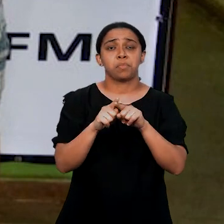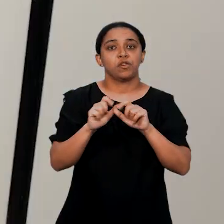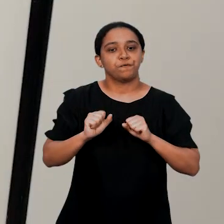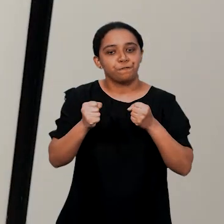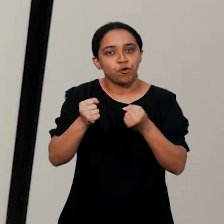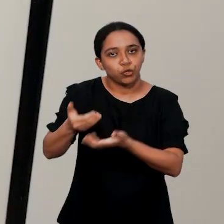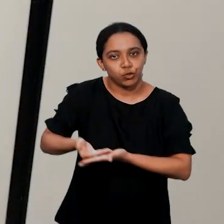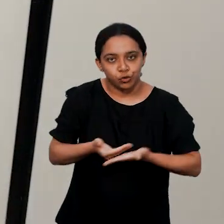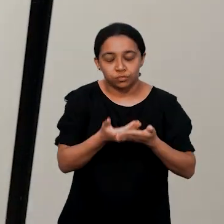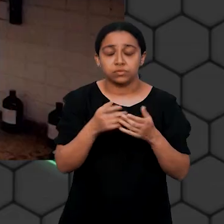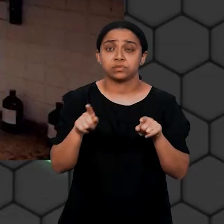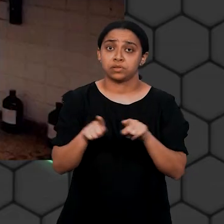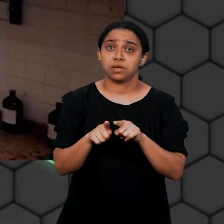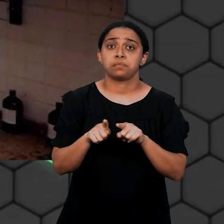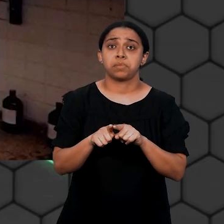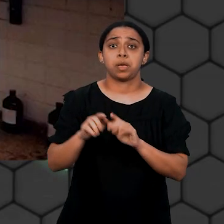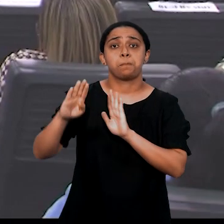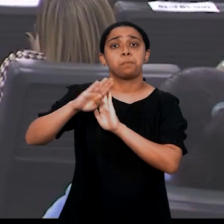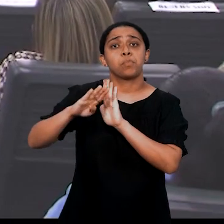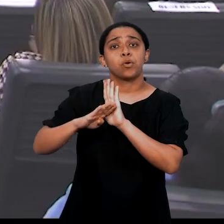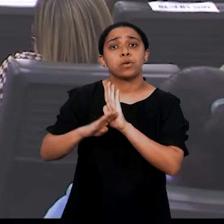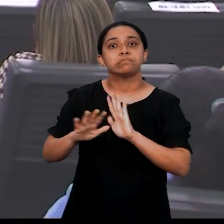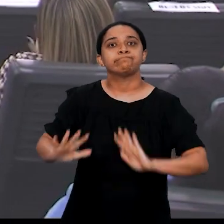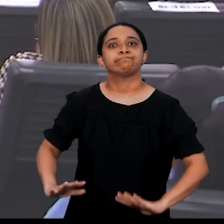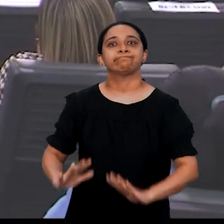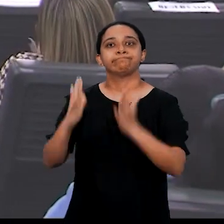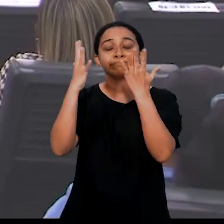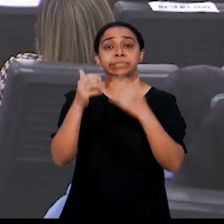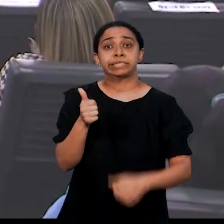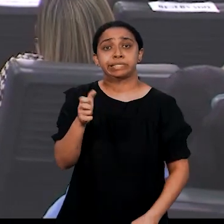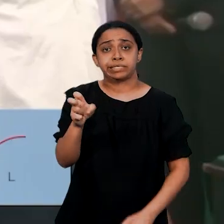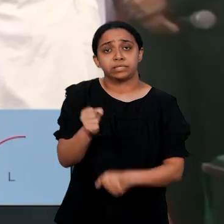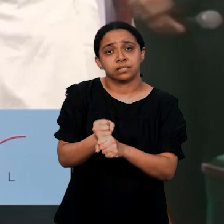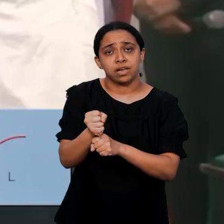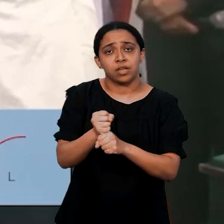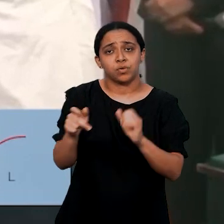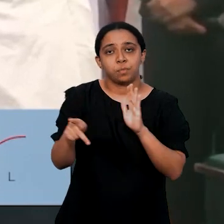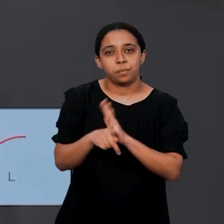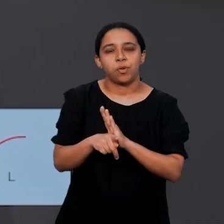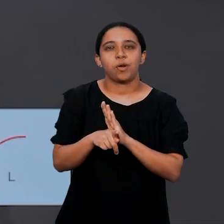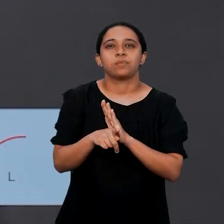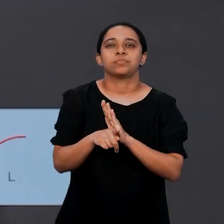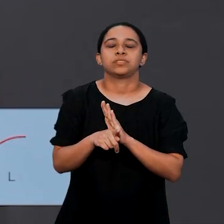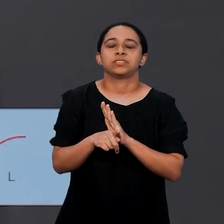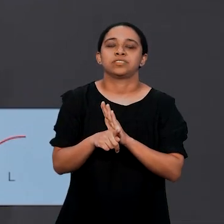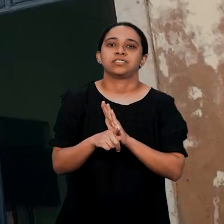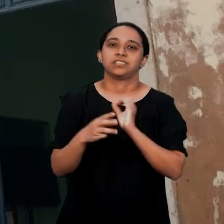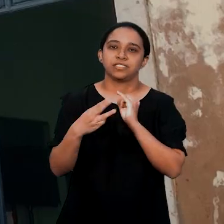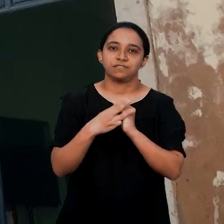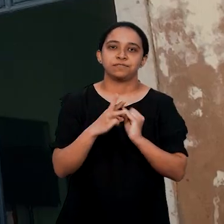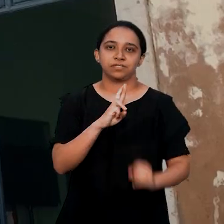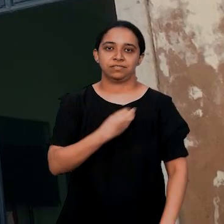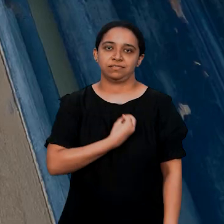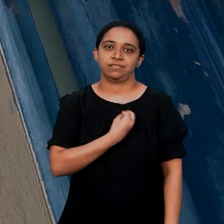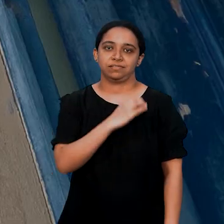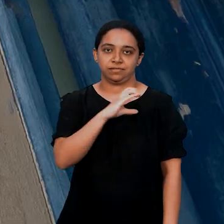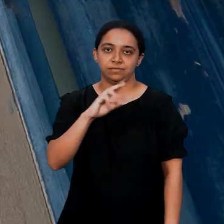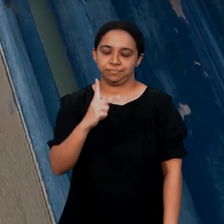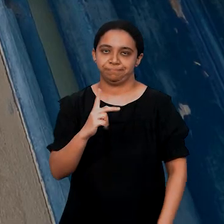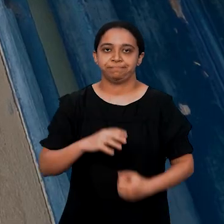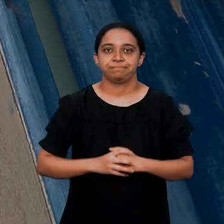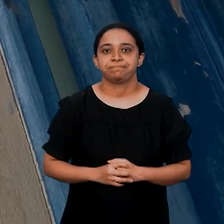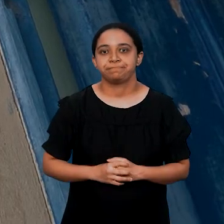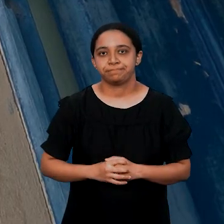internacional pelos seus estudos. Tem ainda a programação comemorativa pelos 15 anos do Campus Centro